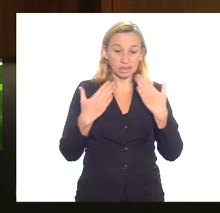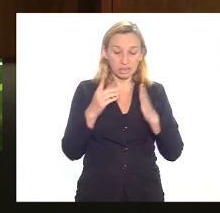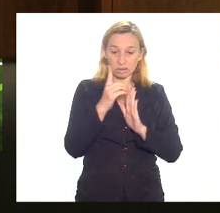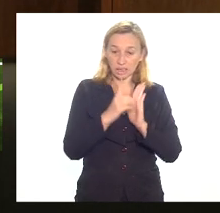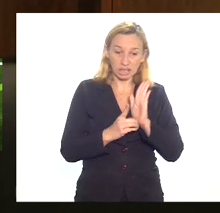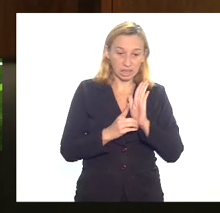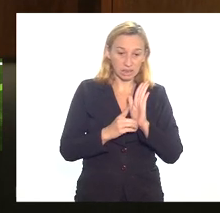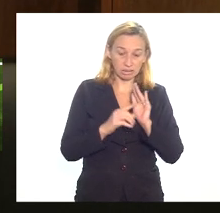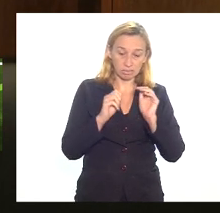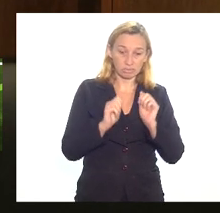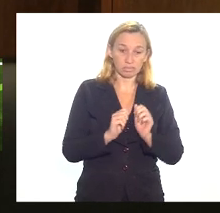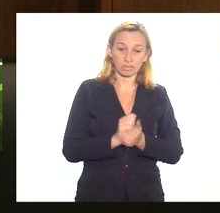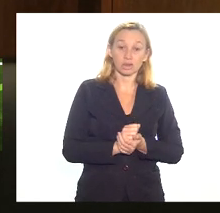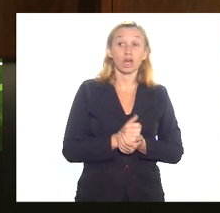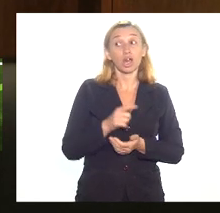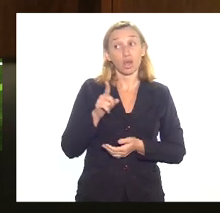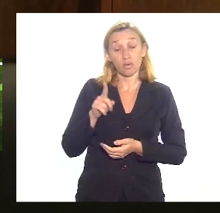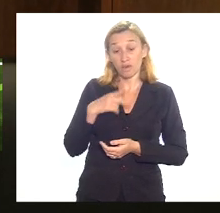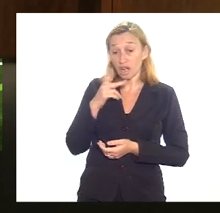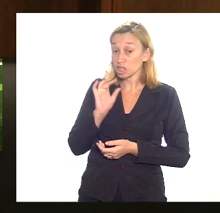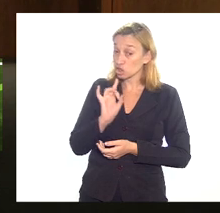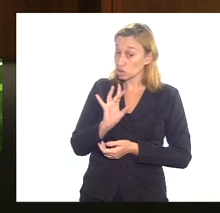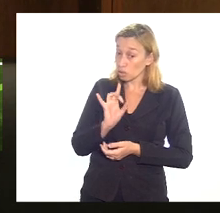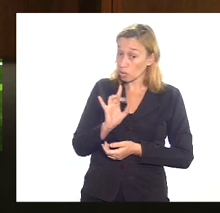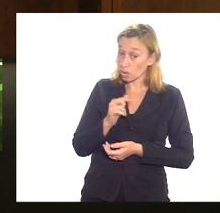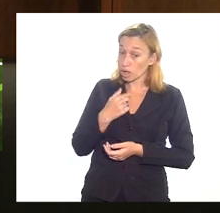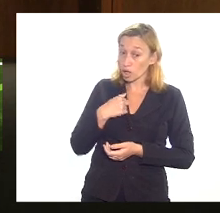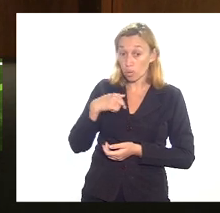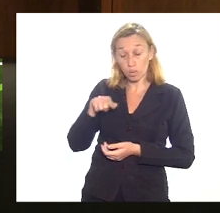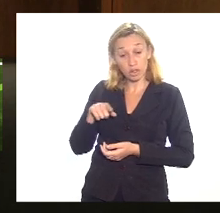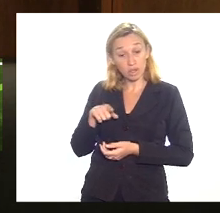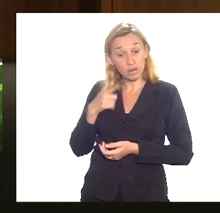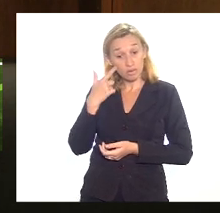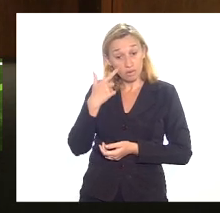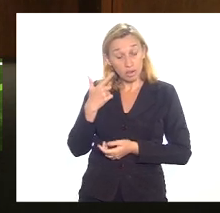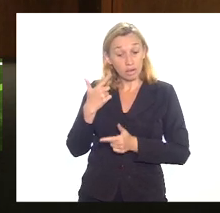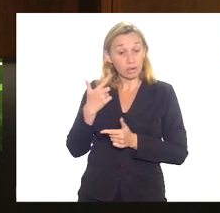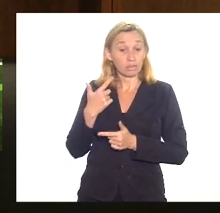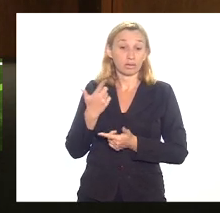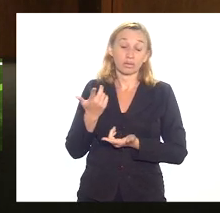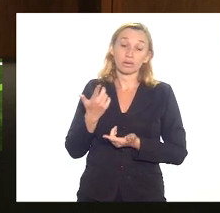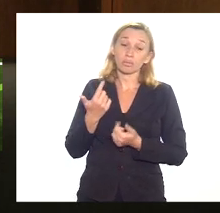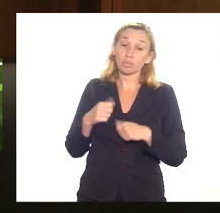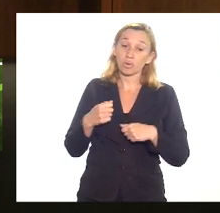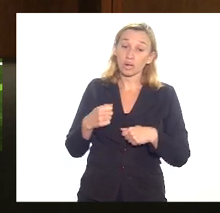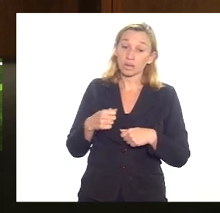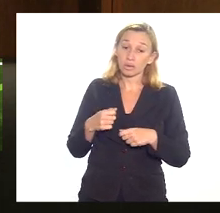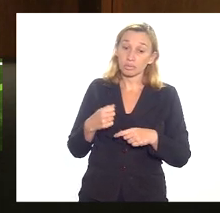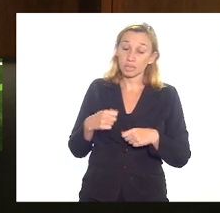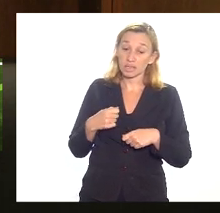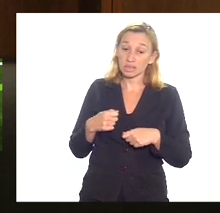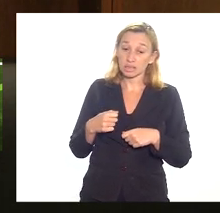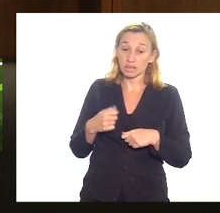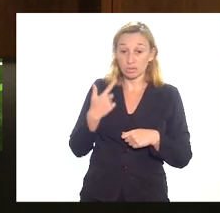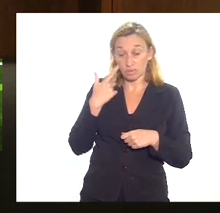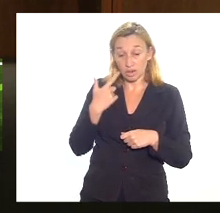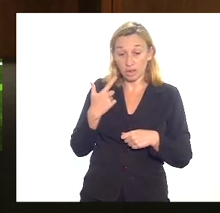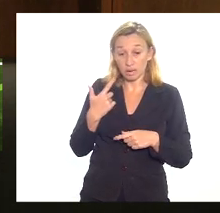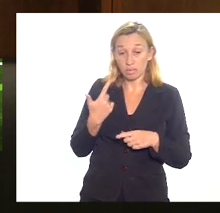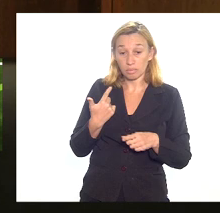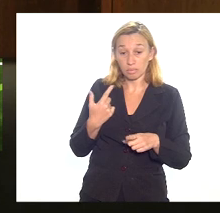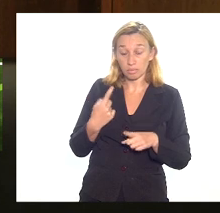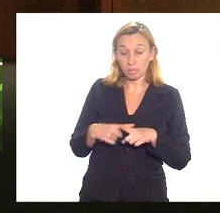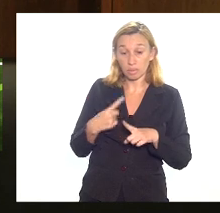legislativo eu disse a ele que eu ia arrumar um problema porque se não nós não assinássemos o acordo nós